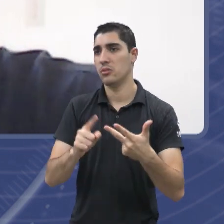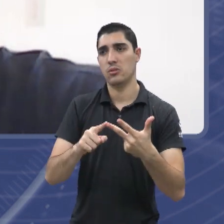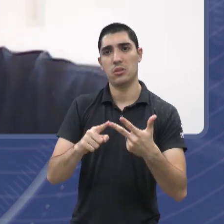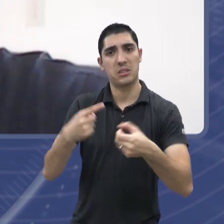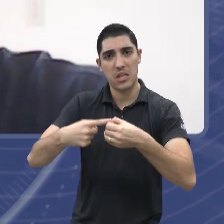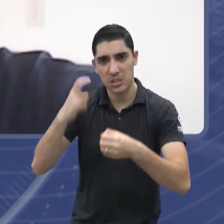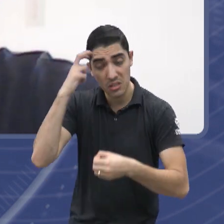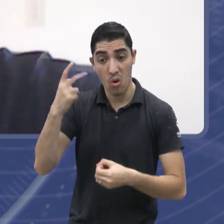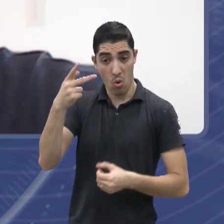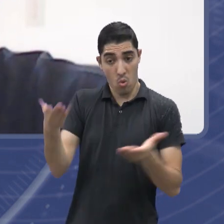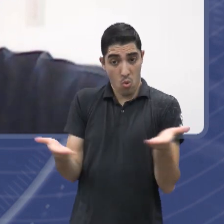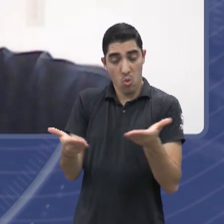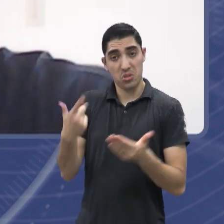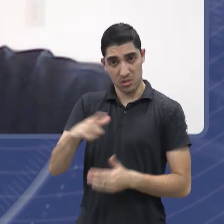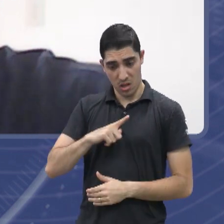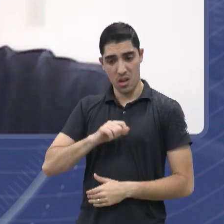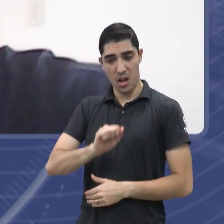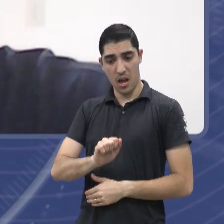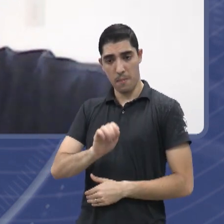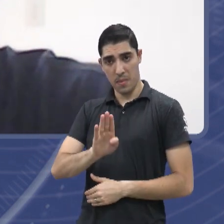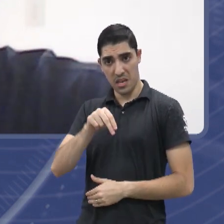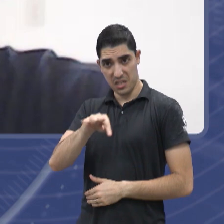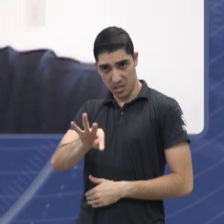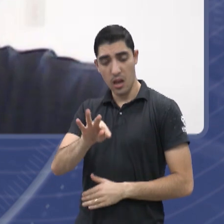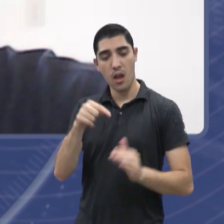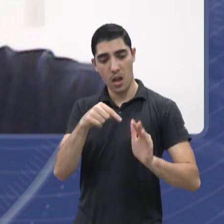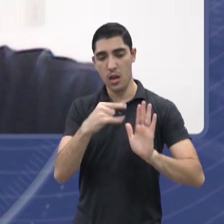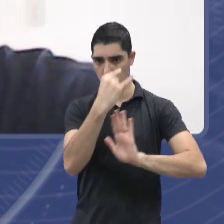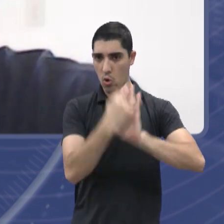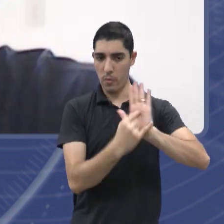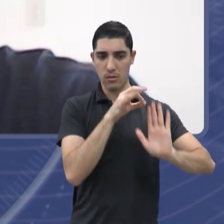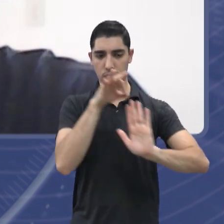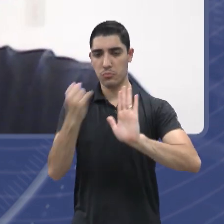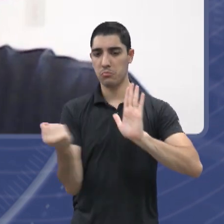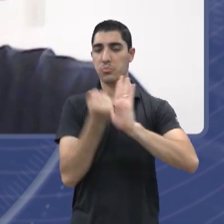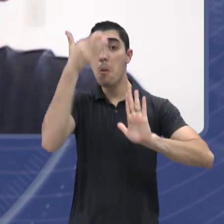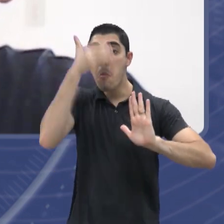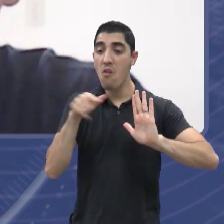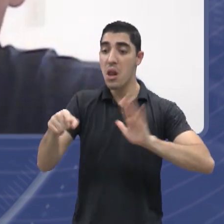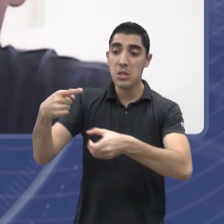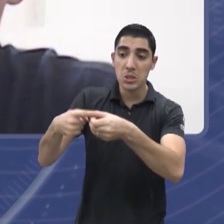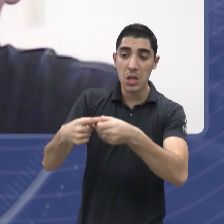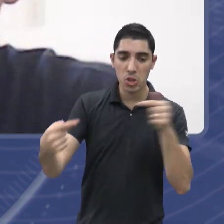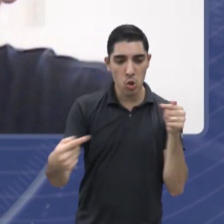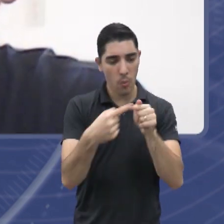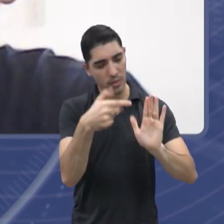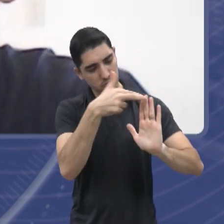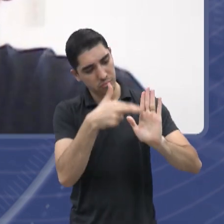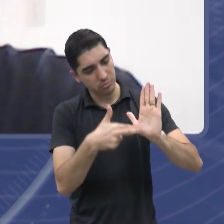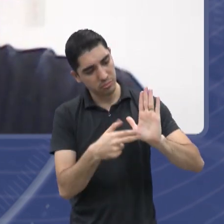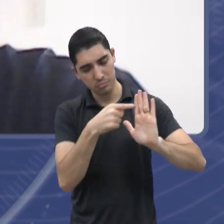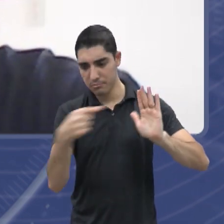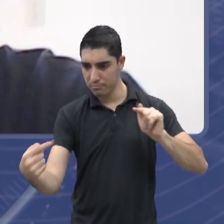tem as certificações da BNT, nesse sentido, que verificam o desempenho das cidades nesse objetivo e com isso acredito que